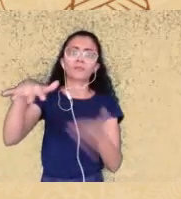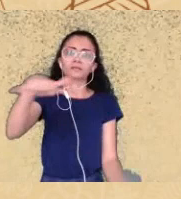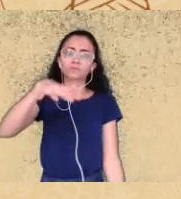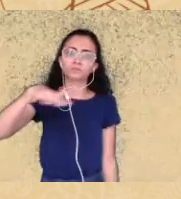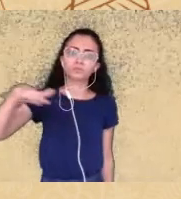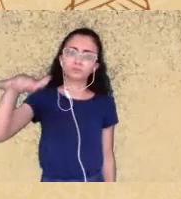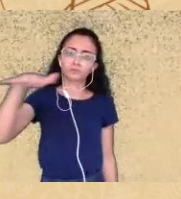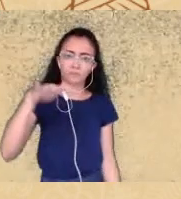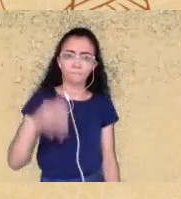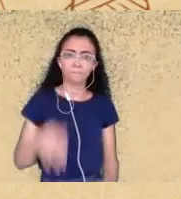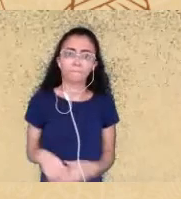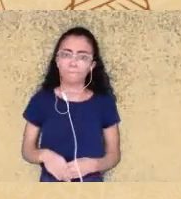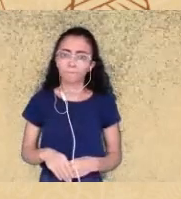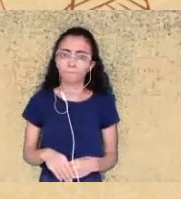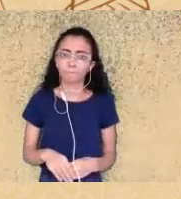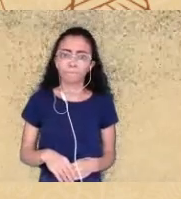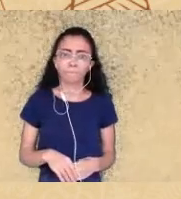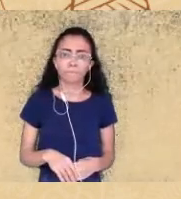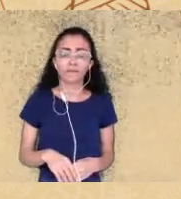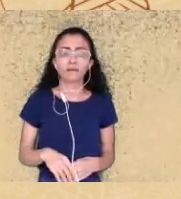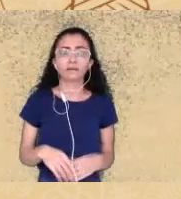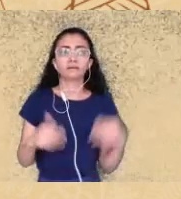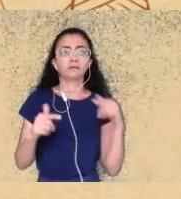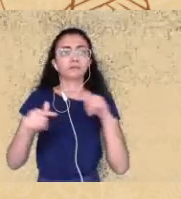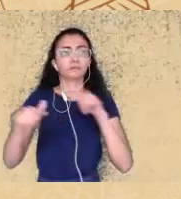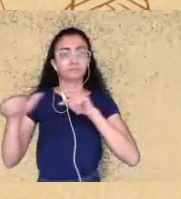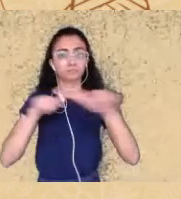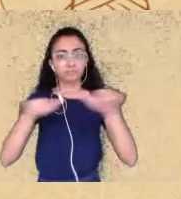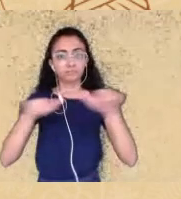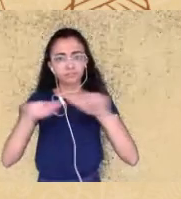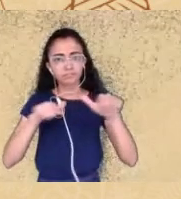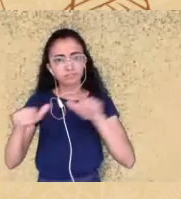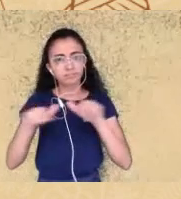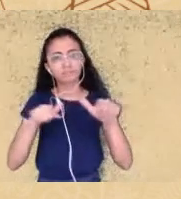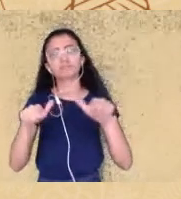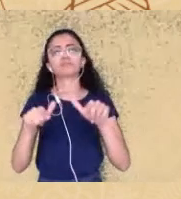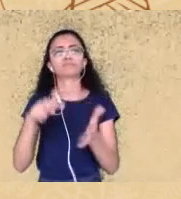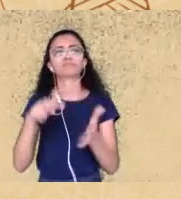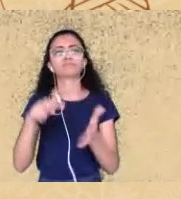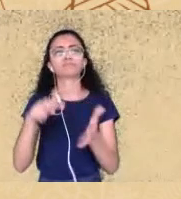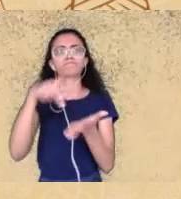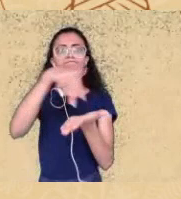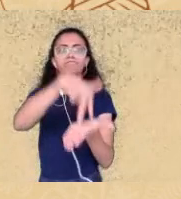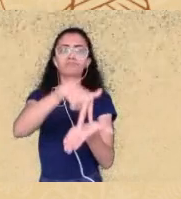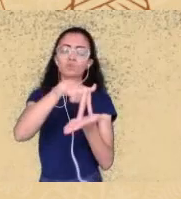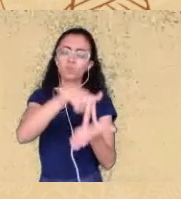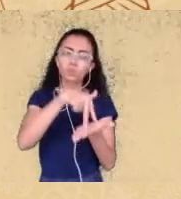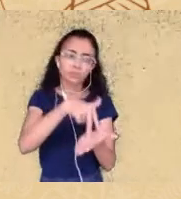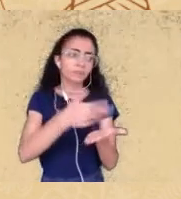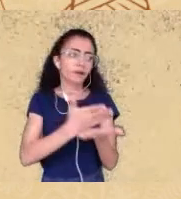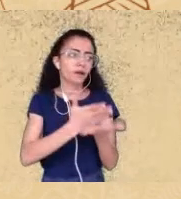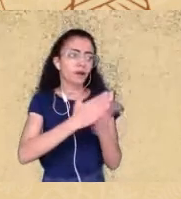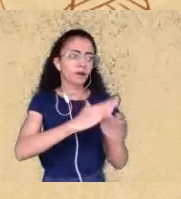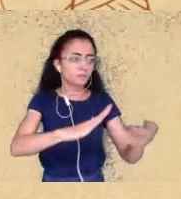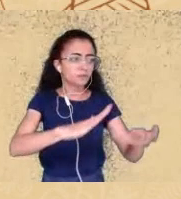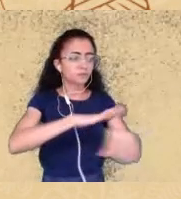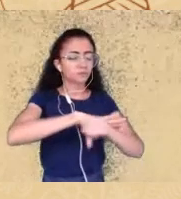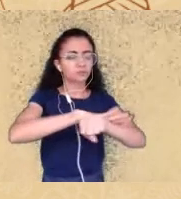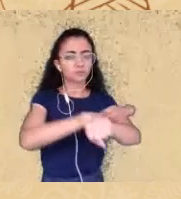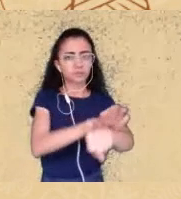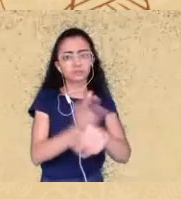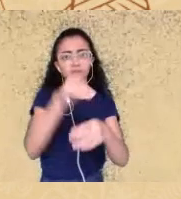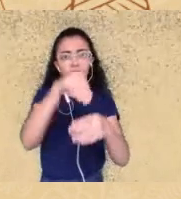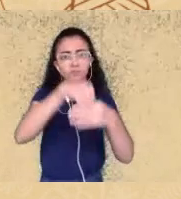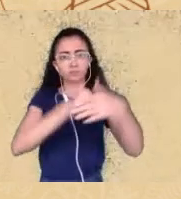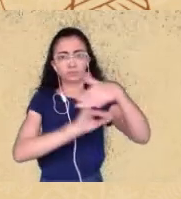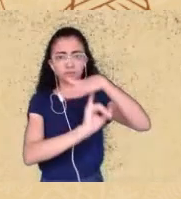na figura da Jesus tem trabalhado com enfrentamento ao racismo nessas todas dimensões individuais institucionais e políticas